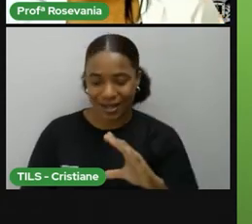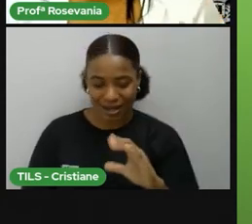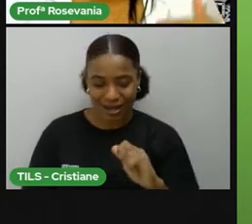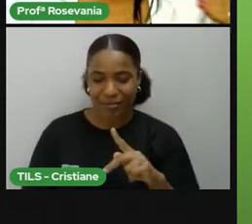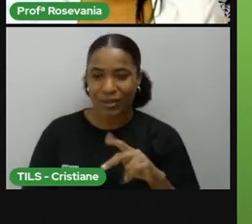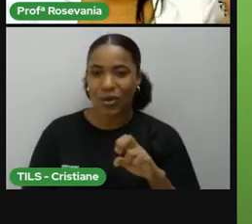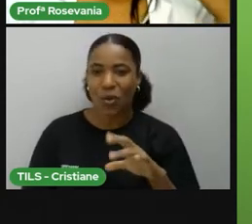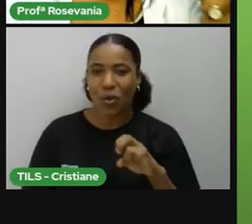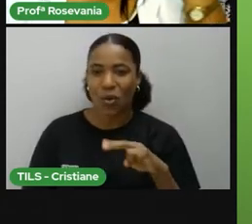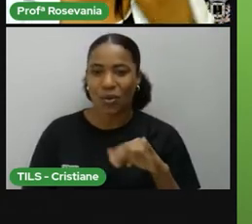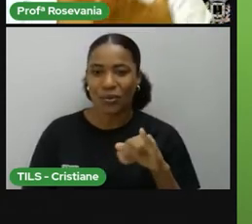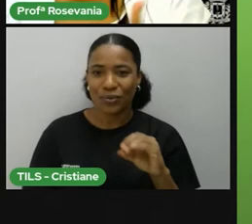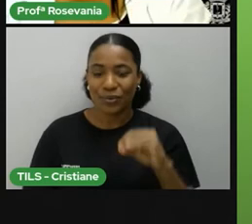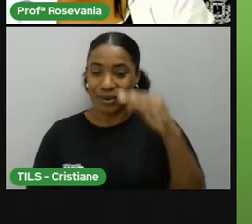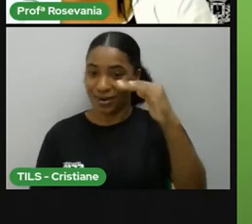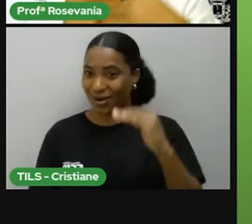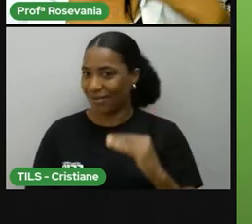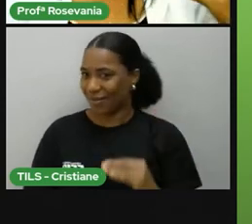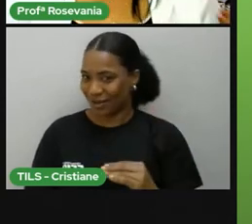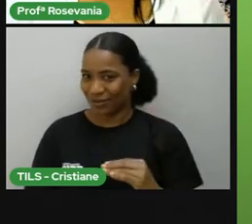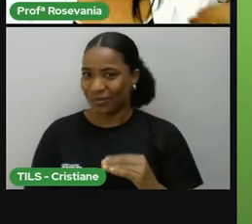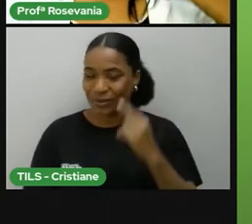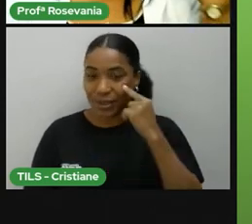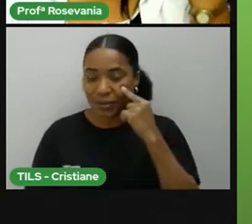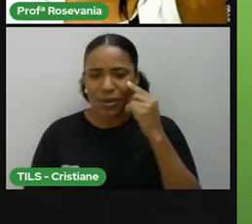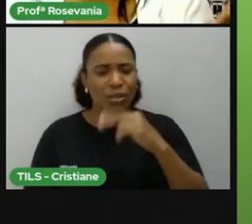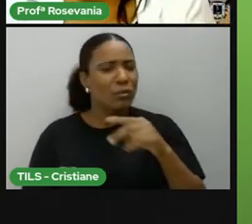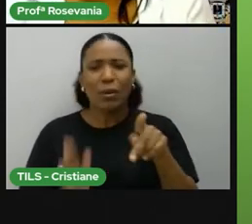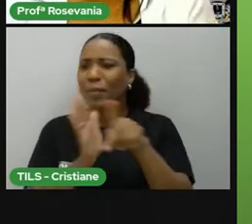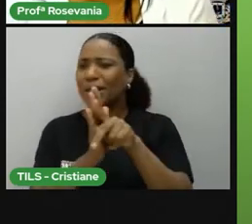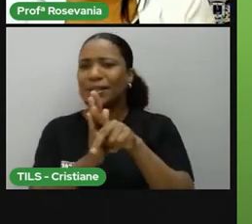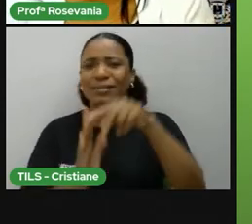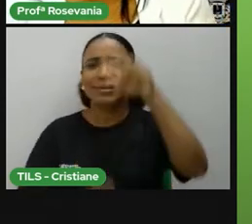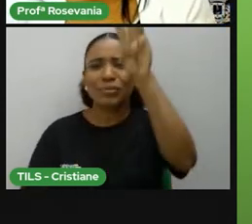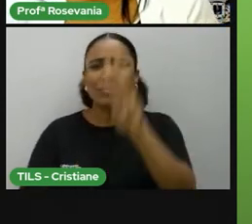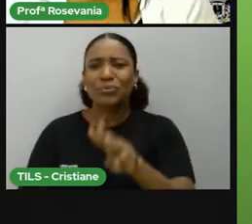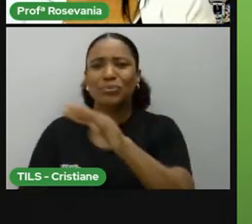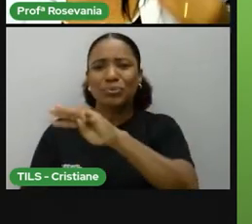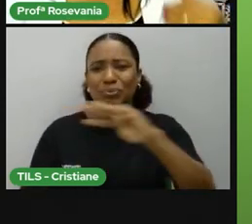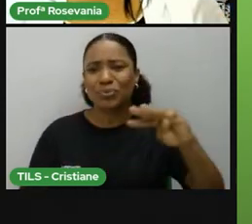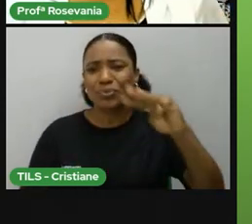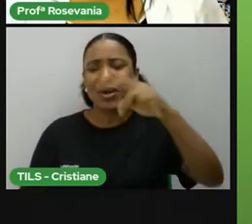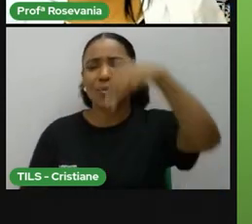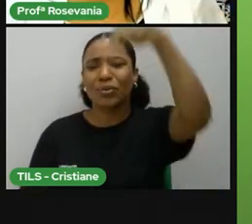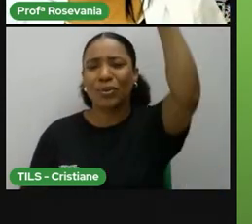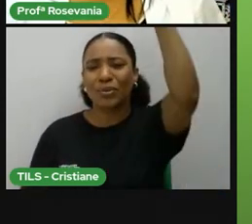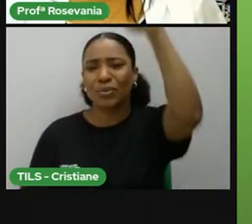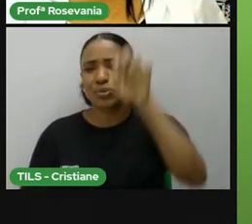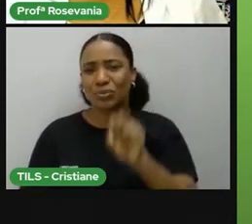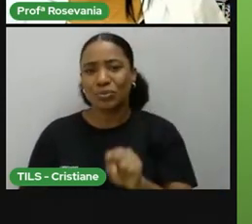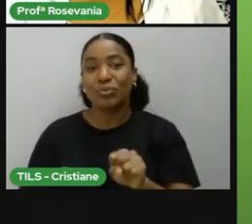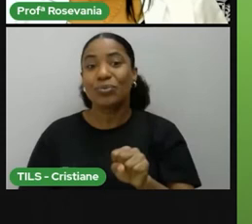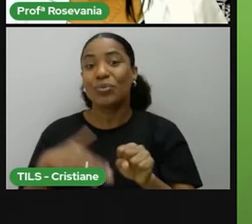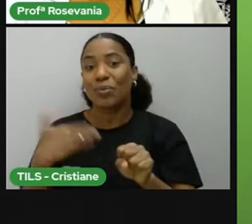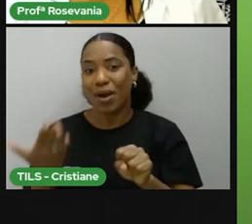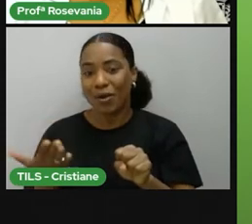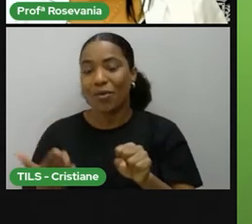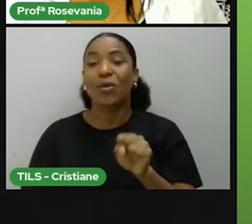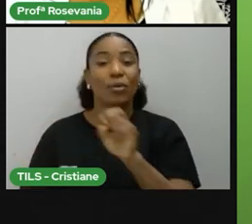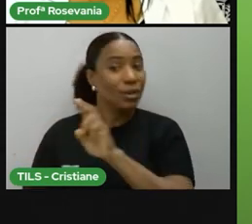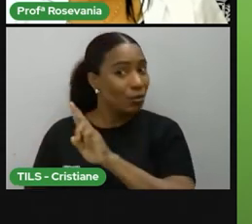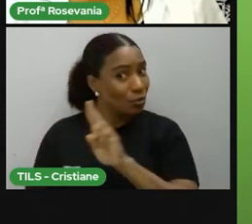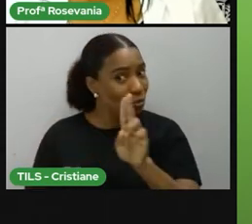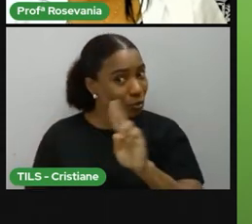naquela dúvida se eu boto o Trópico de Câncer no Norte ou se eu boto o Trópico de Capricórnio no Norte, então, eu já sei que os nomes menores,